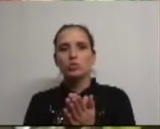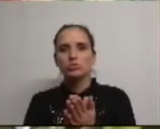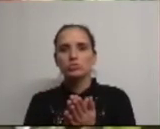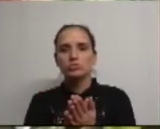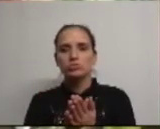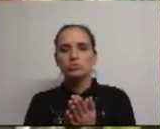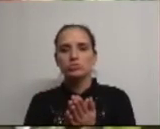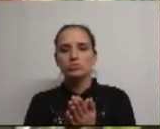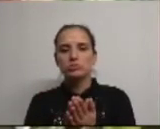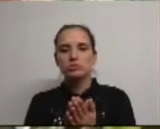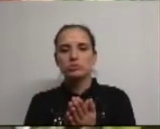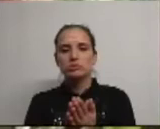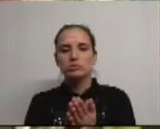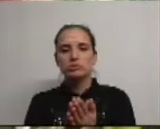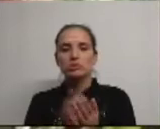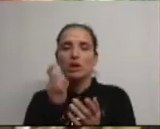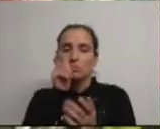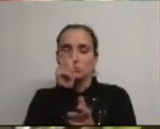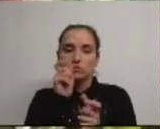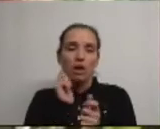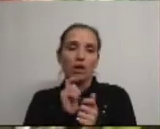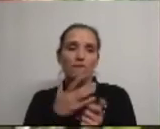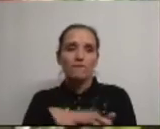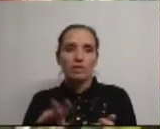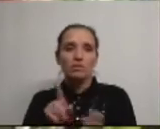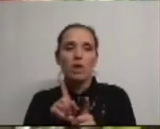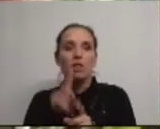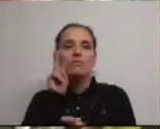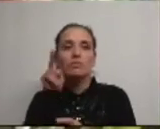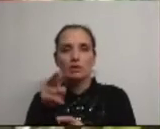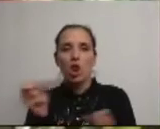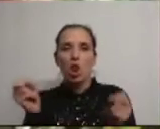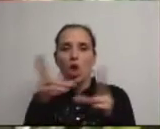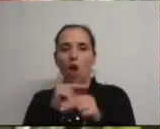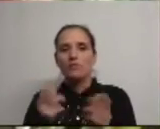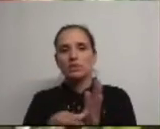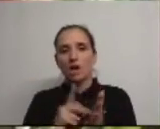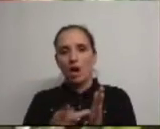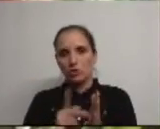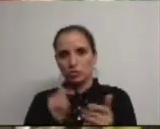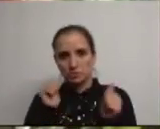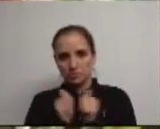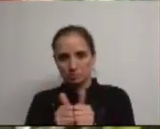fazem questão de nos acompanhar recorrendo às novas tecnologias.